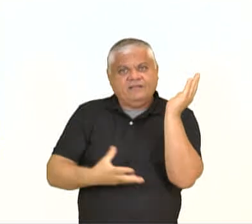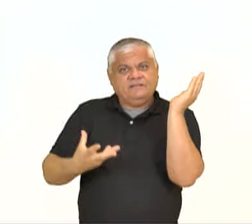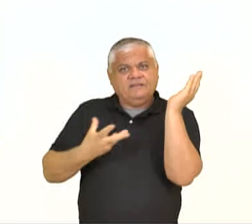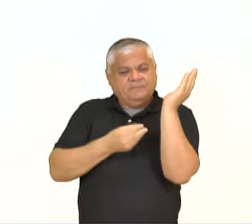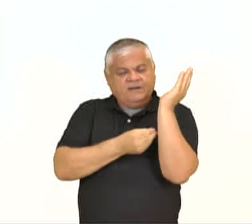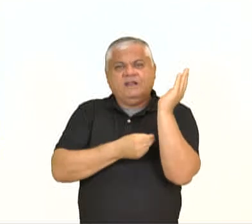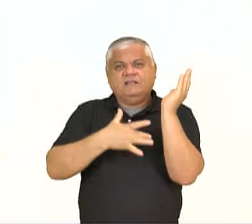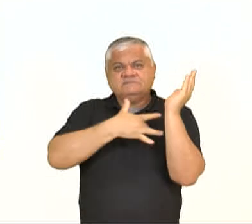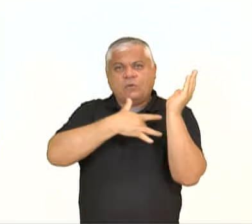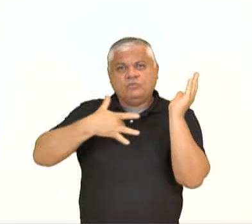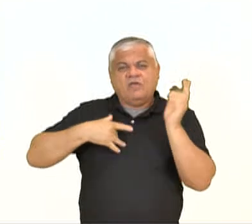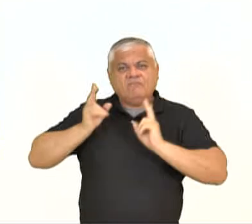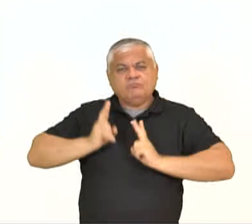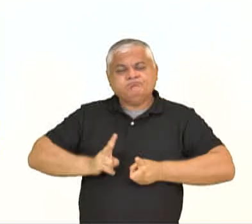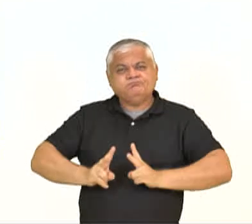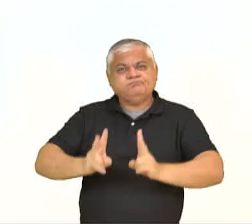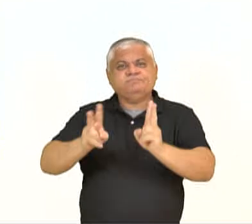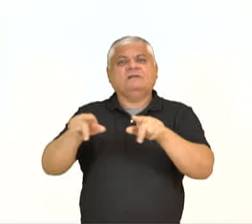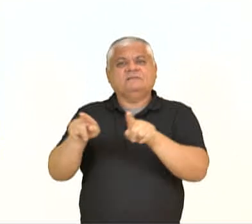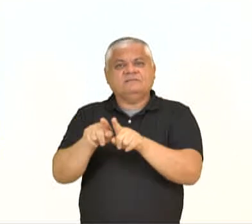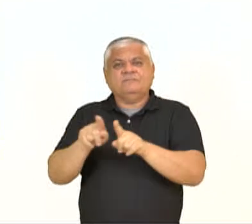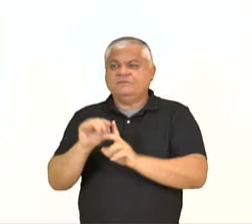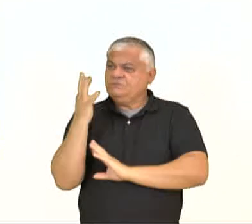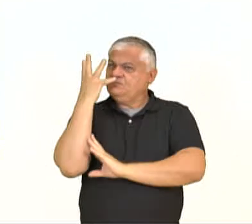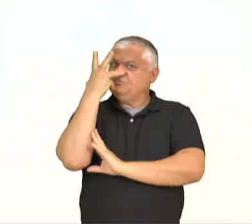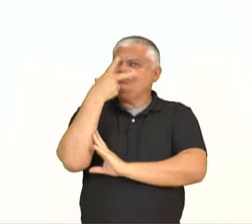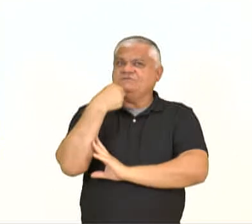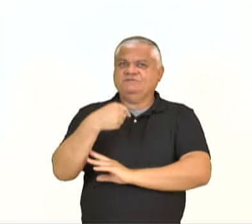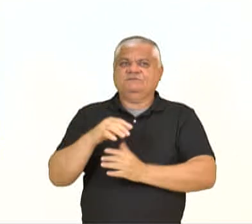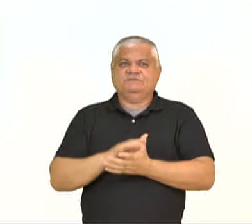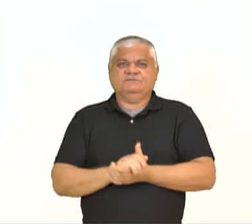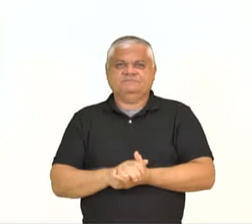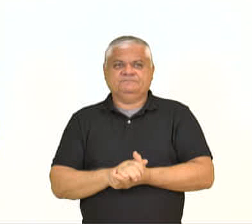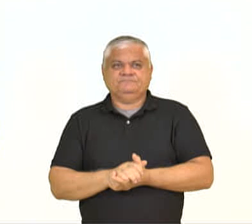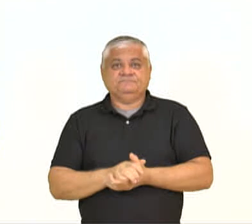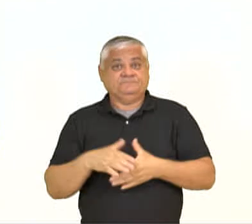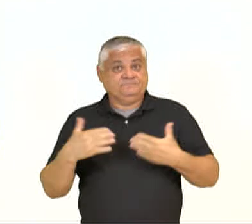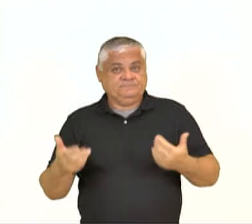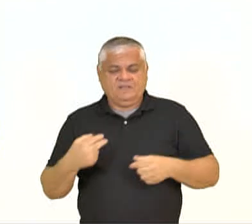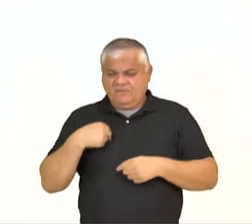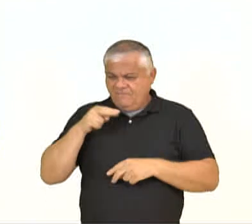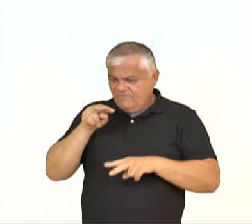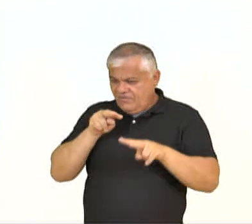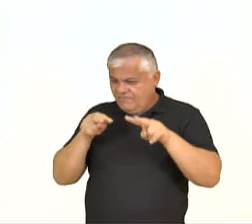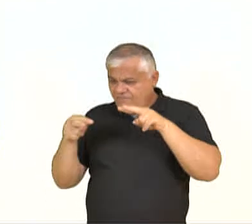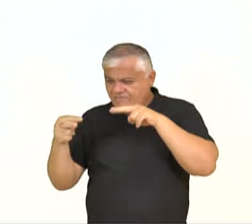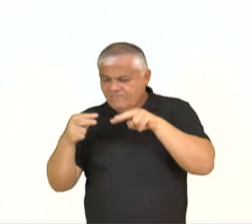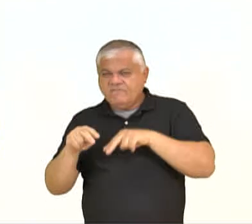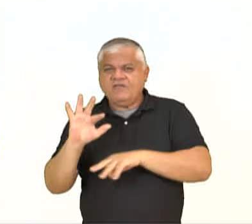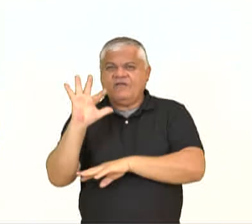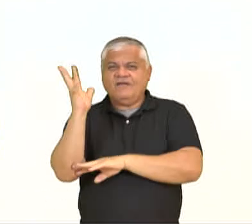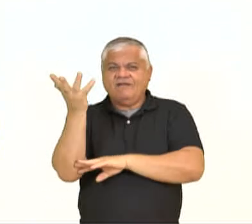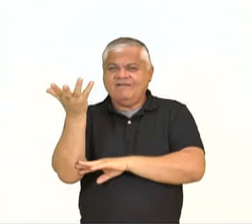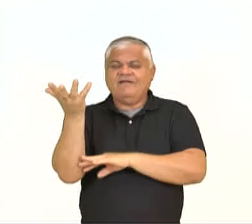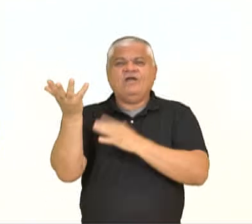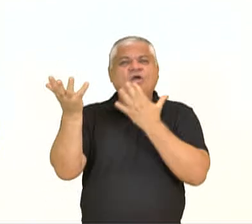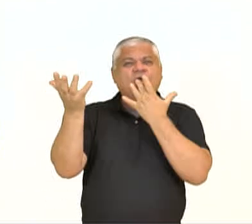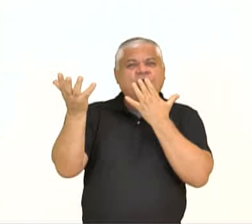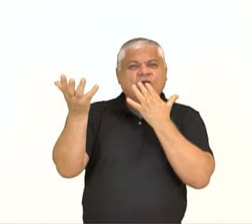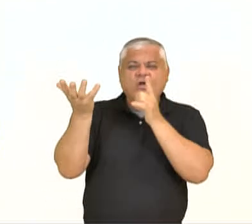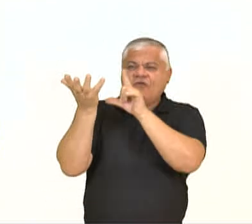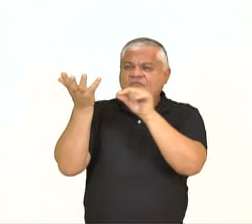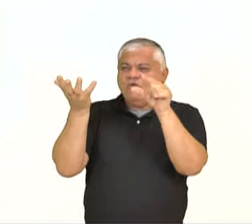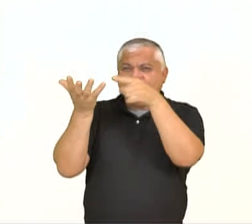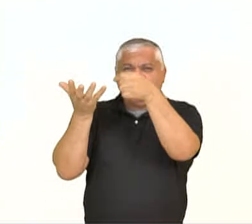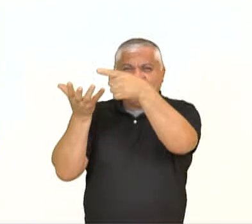permaneçam saudáveis e com boa aparência. Então, analisando as plantas, vendo a coloração das folhas, ver